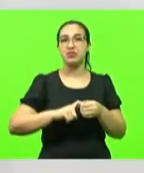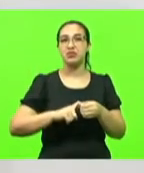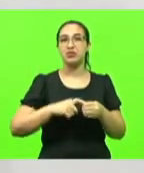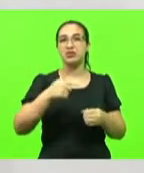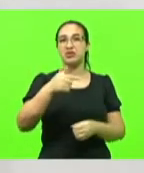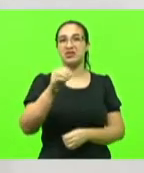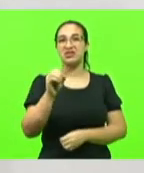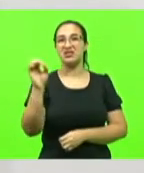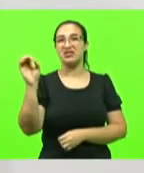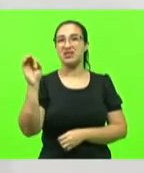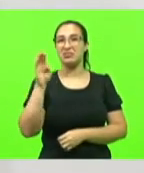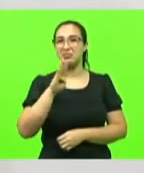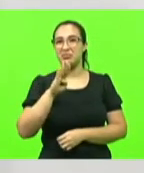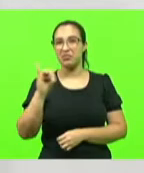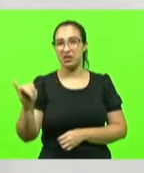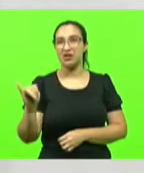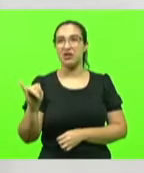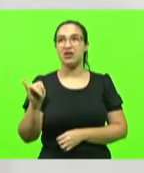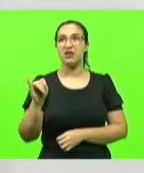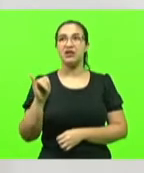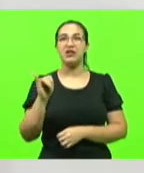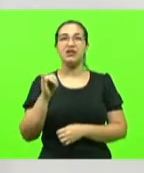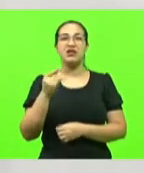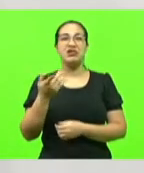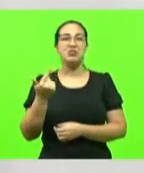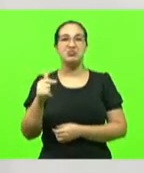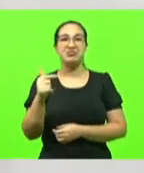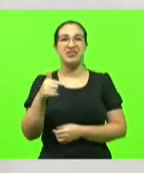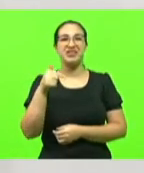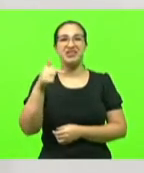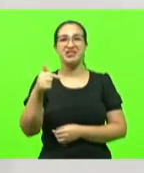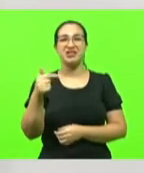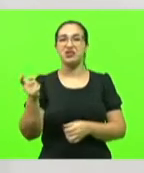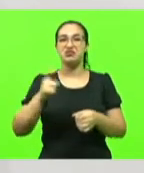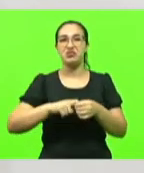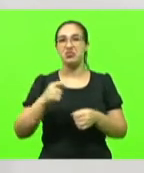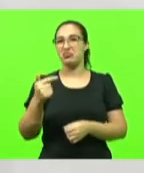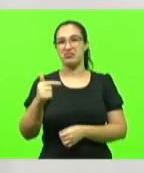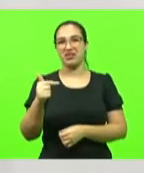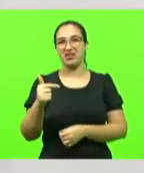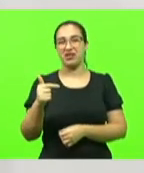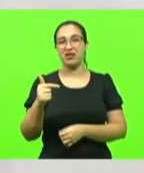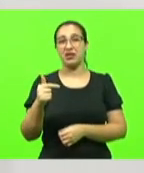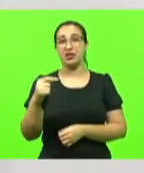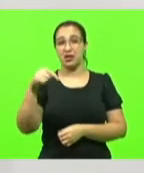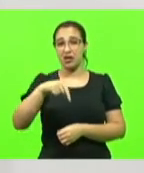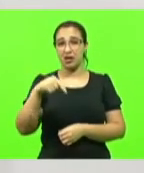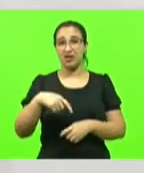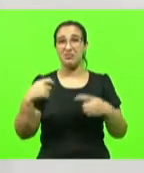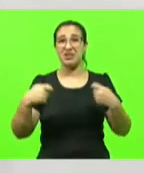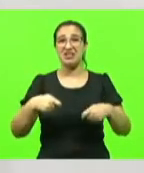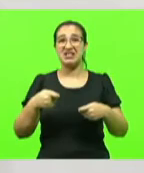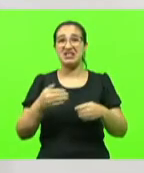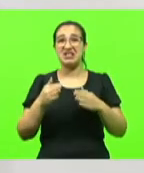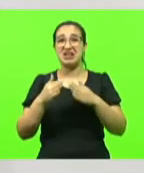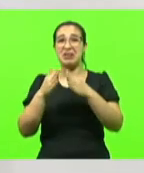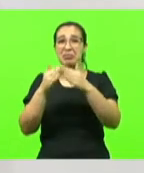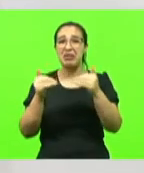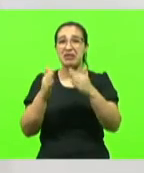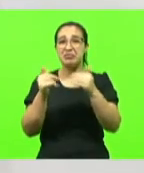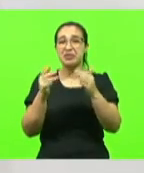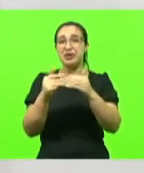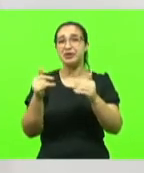Catarina mandou no ano passado, nem 7 voltaram para Santa Catarina e a gente tem que mendigar para o governo